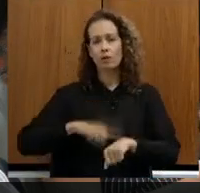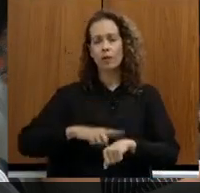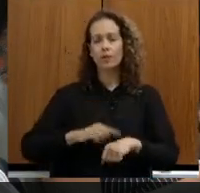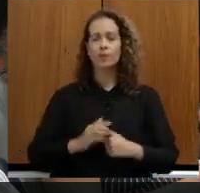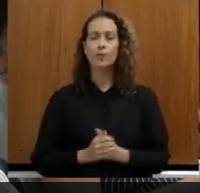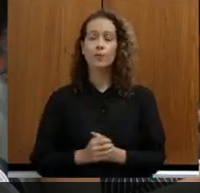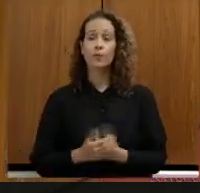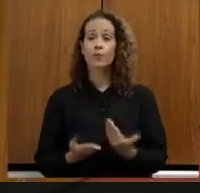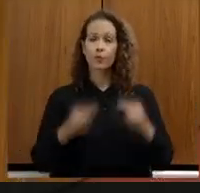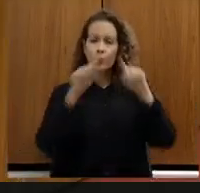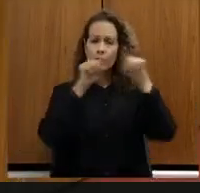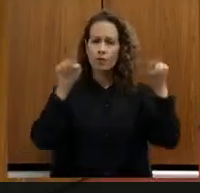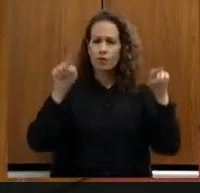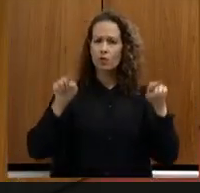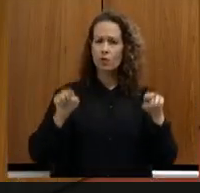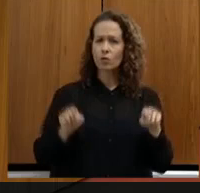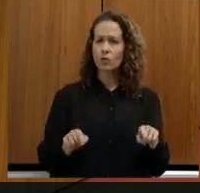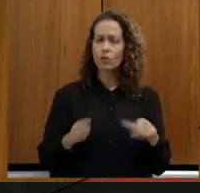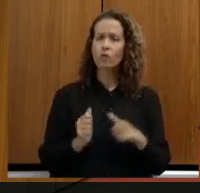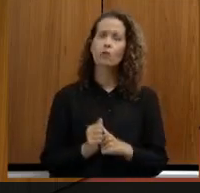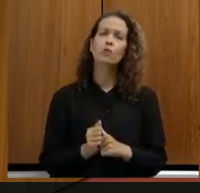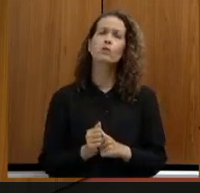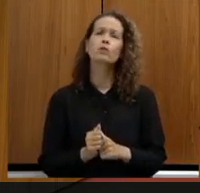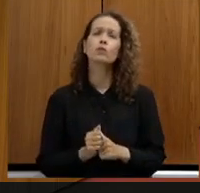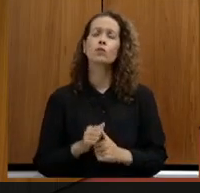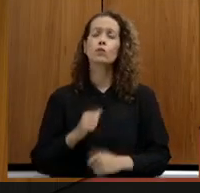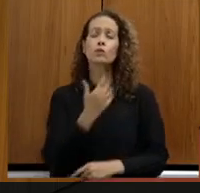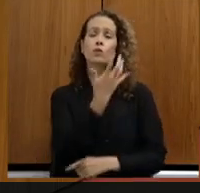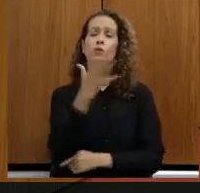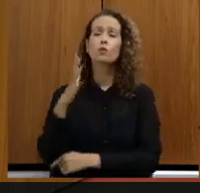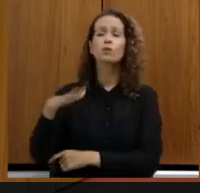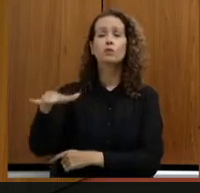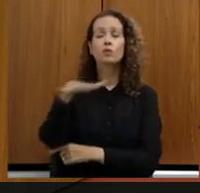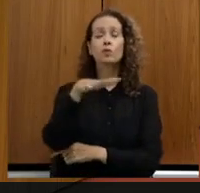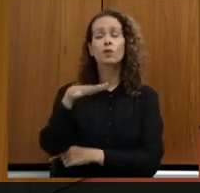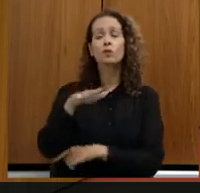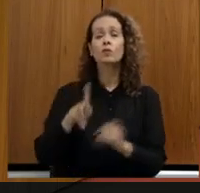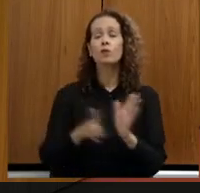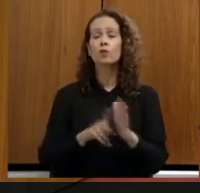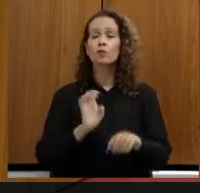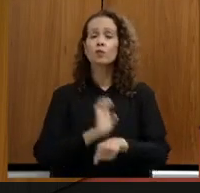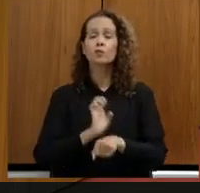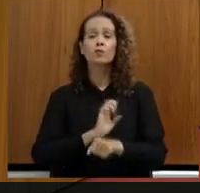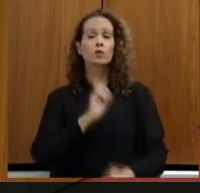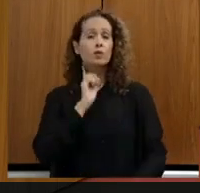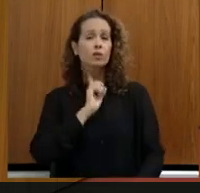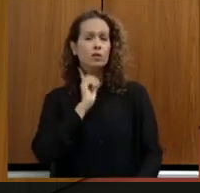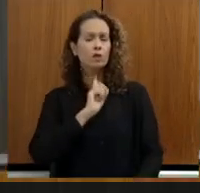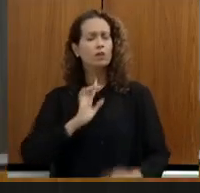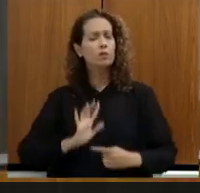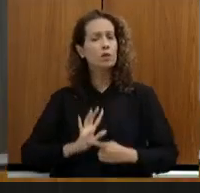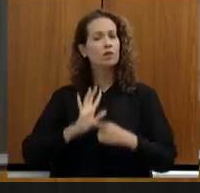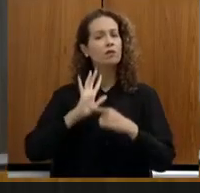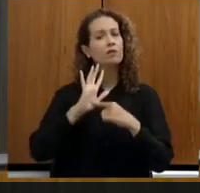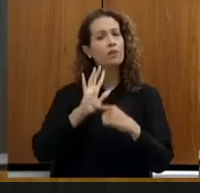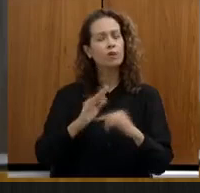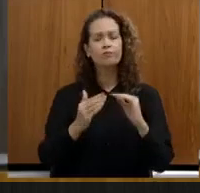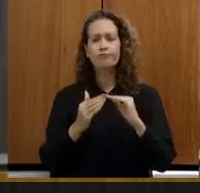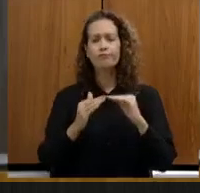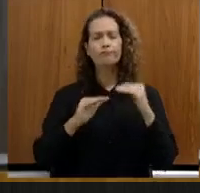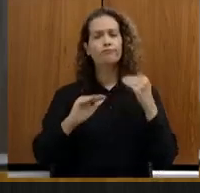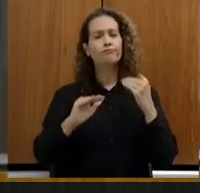servidores públicos efetivos do Sistema Estadual do Meio Ambiente de Minas Gerais manifestam inconformidade com a forma